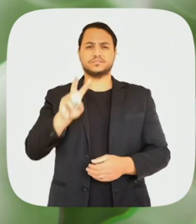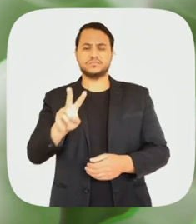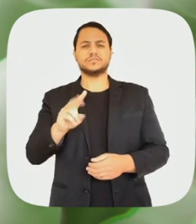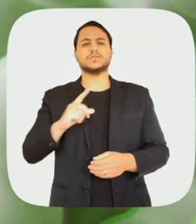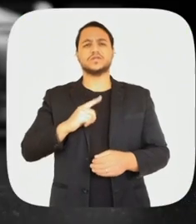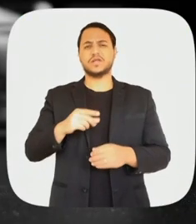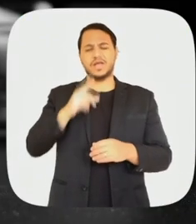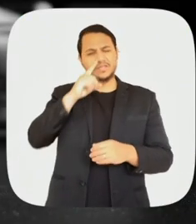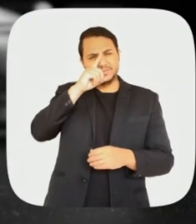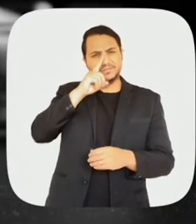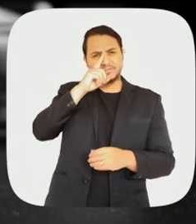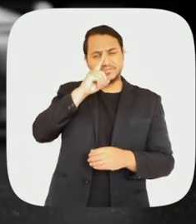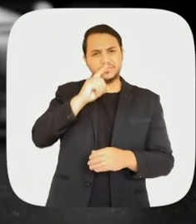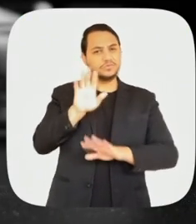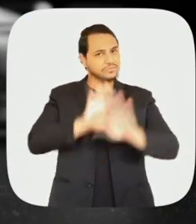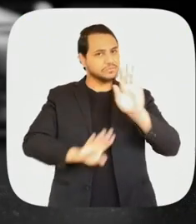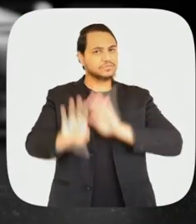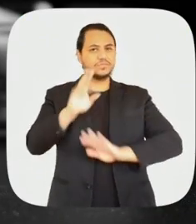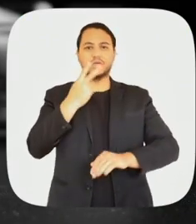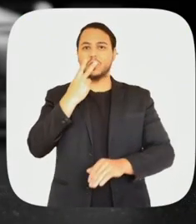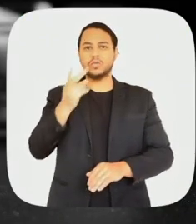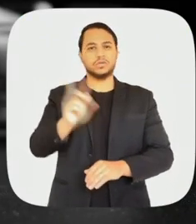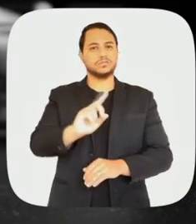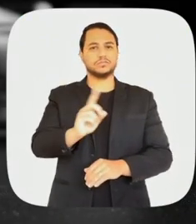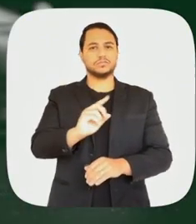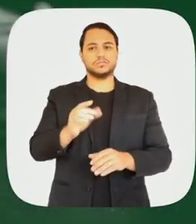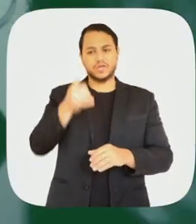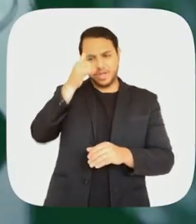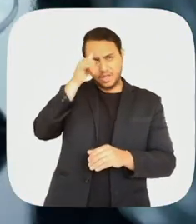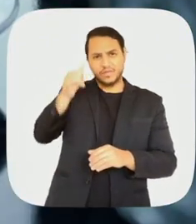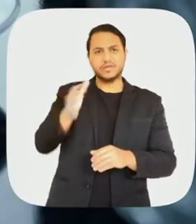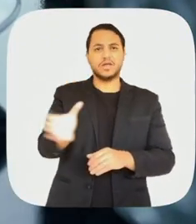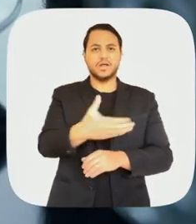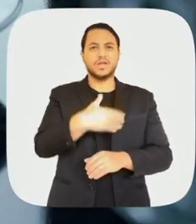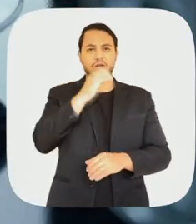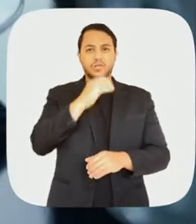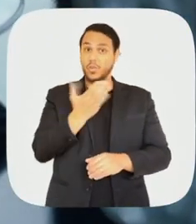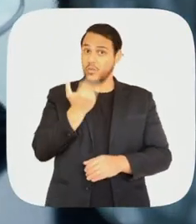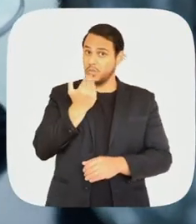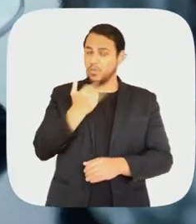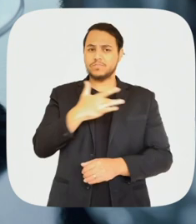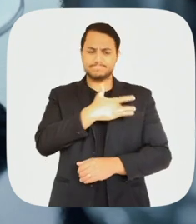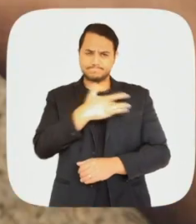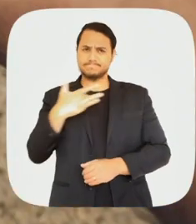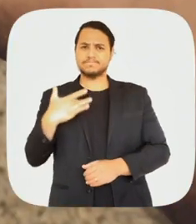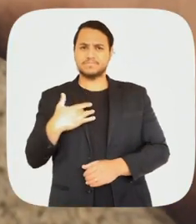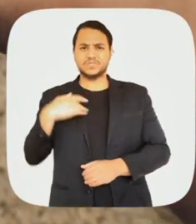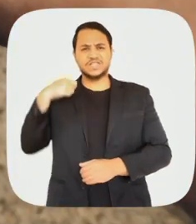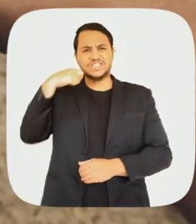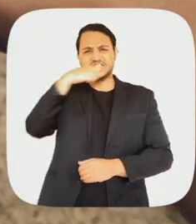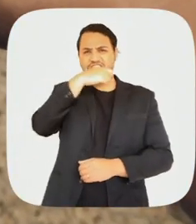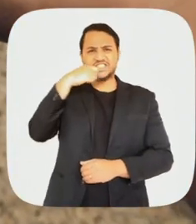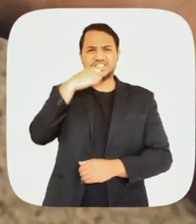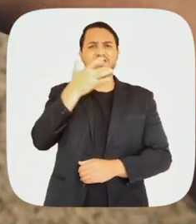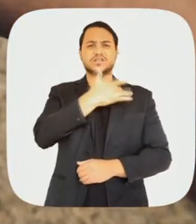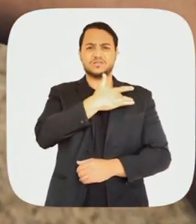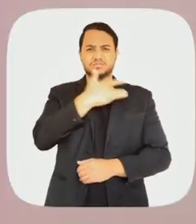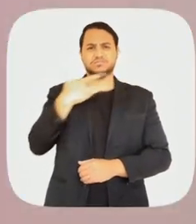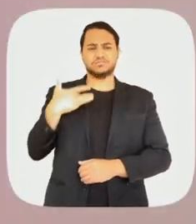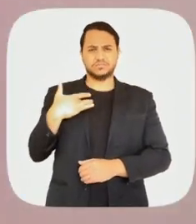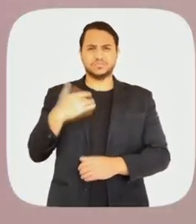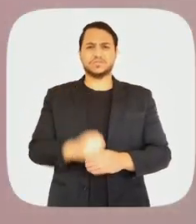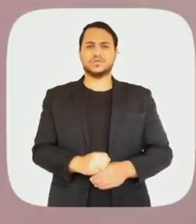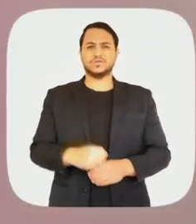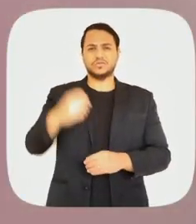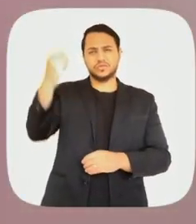fatores de risco, por isso previna-se. Não fume, evite álcool, tenha uma alimentação saudável e mantenha a higiene bucal.